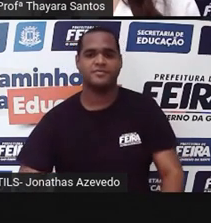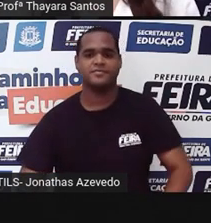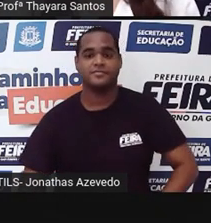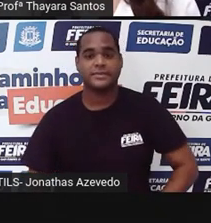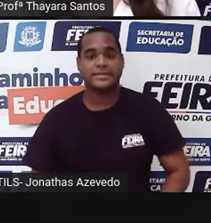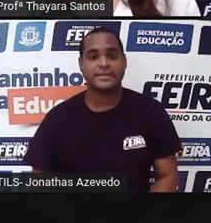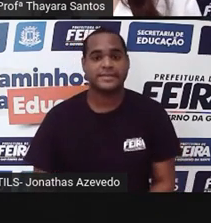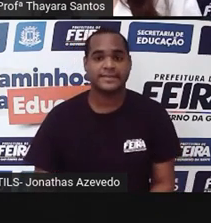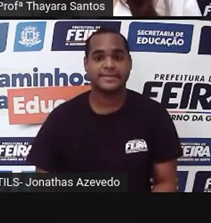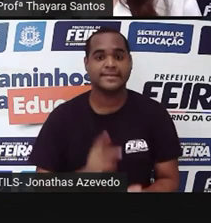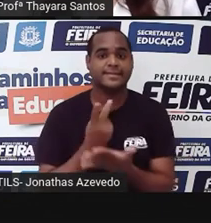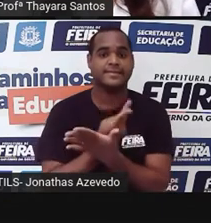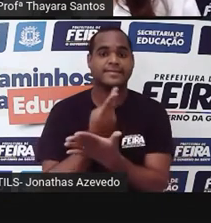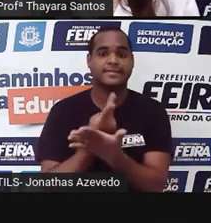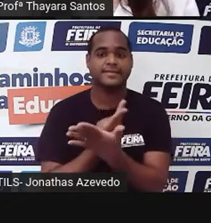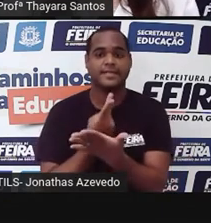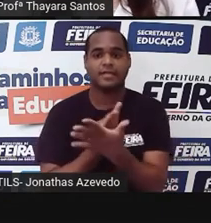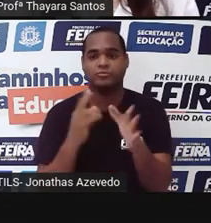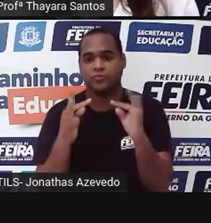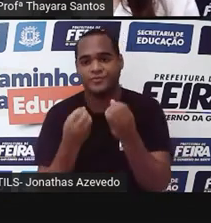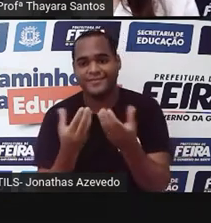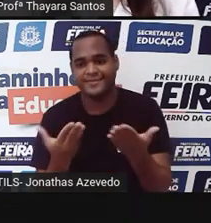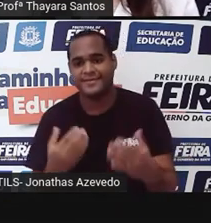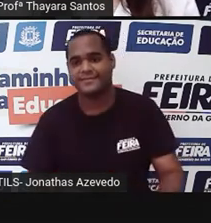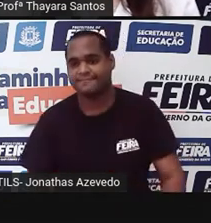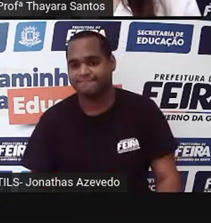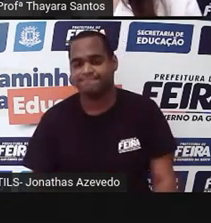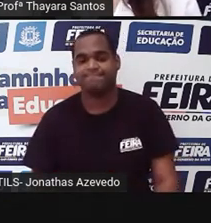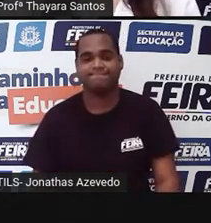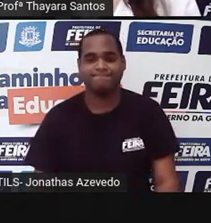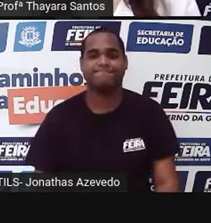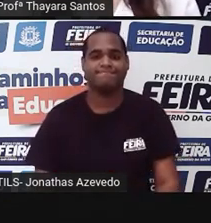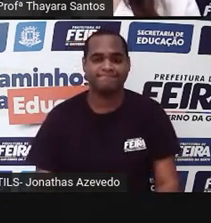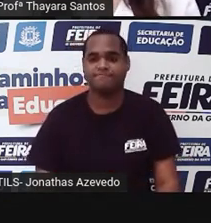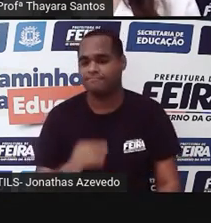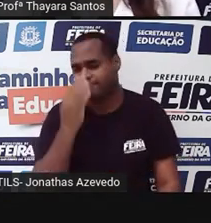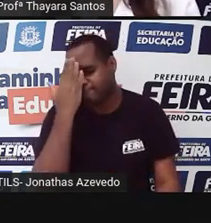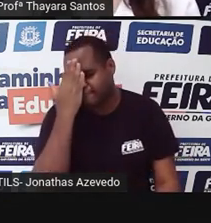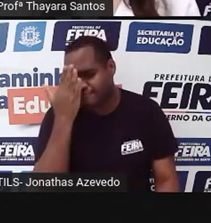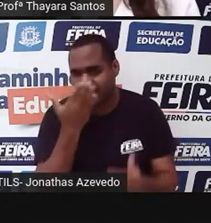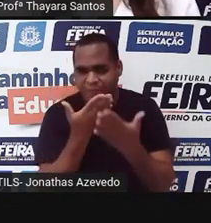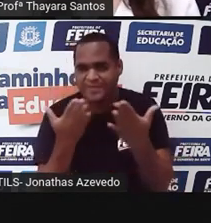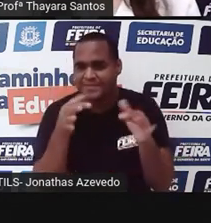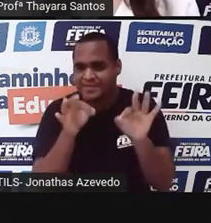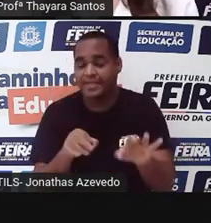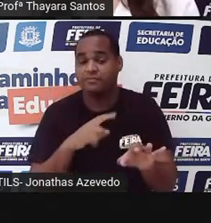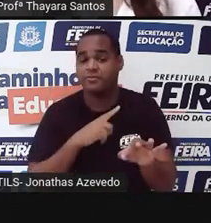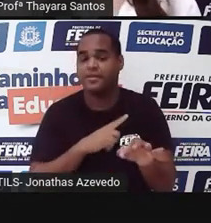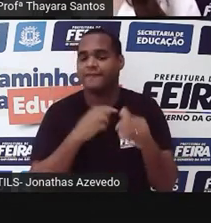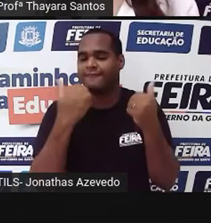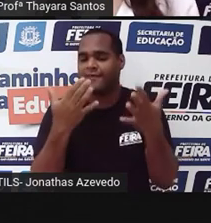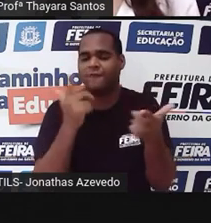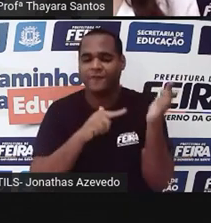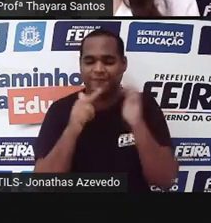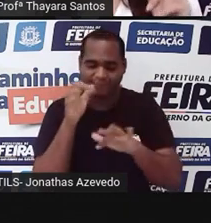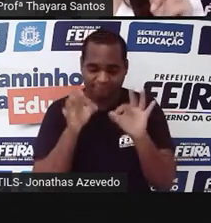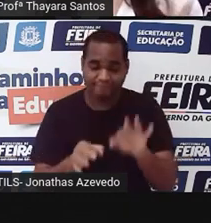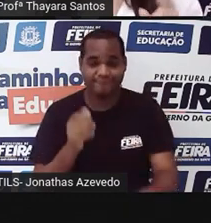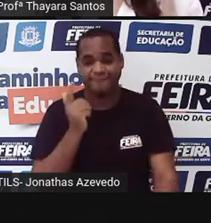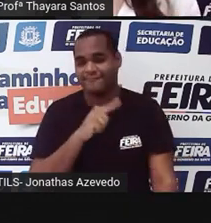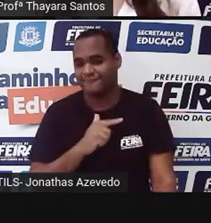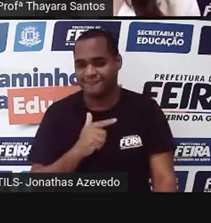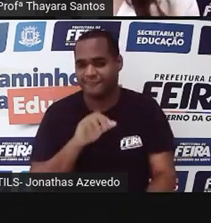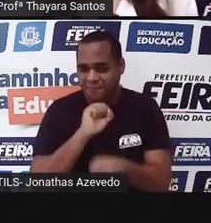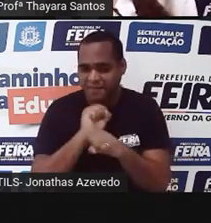Ó, errei tudo, gente! Imagine! Mas eu sei que vocês aí do outro lado vão conseguir acertar tudo. E eu